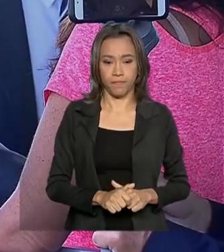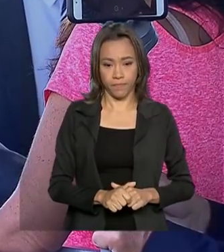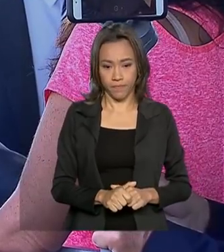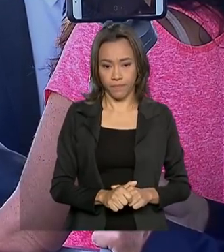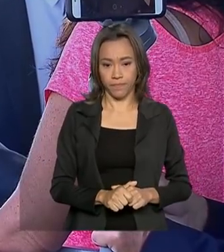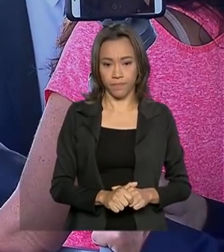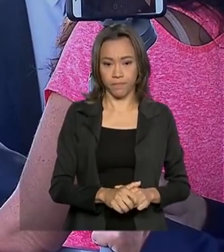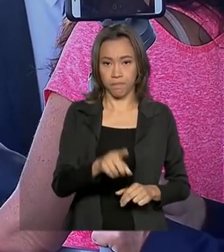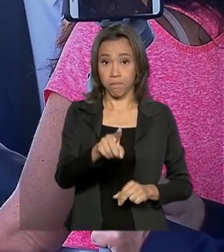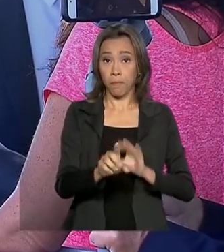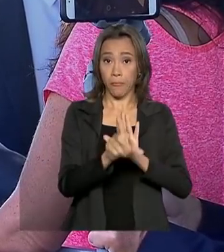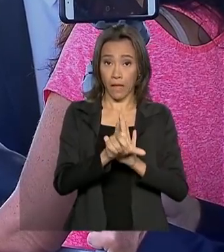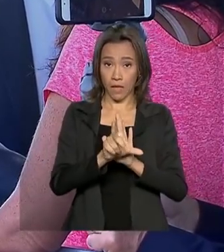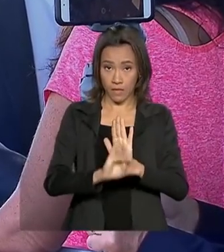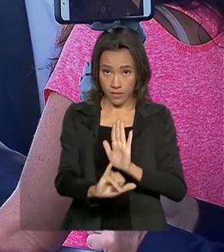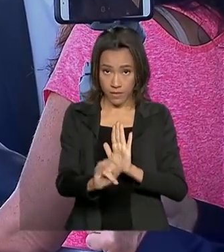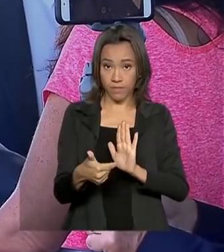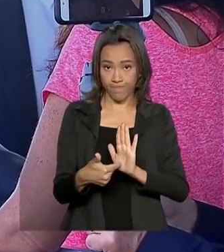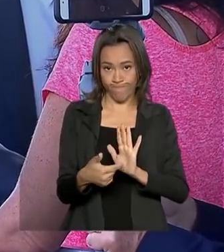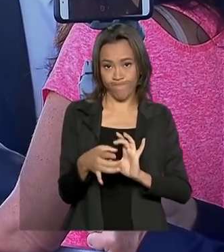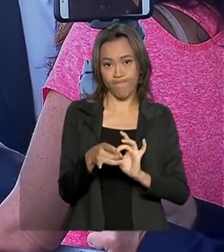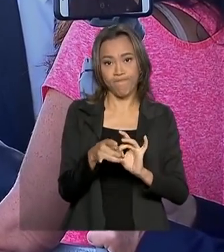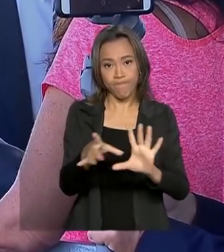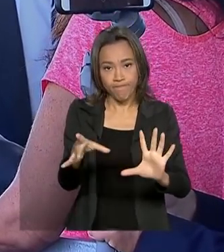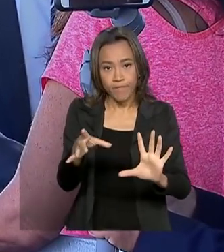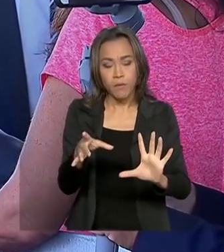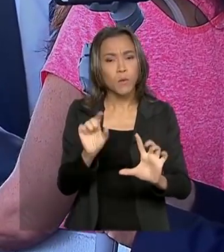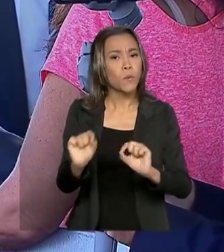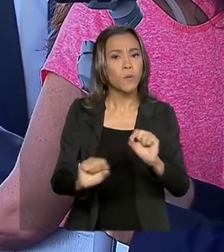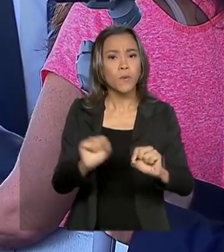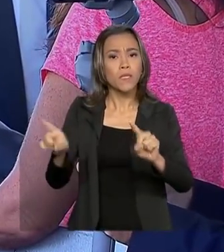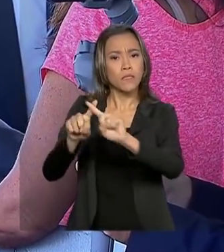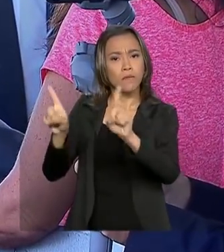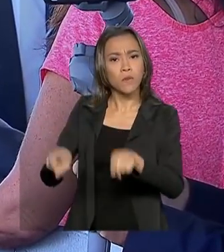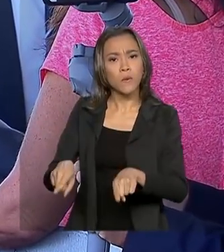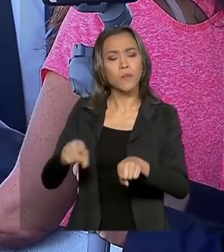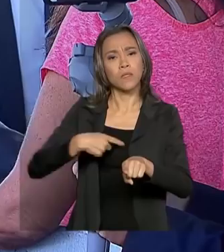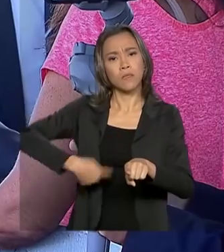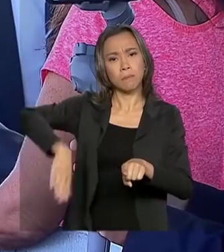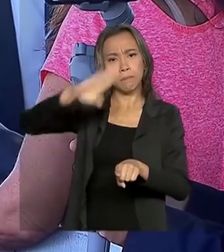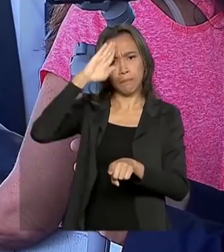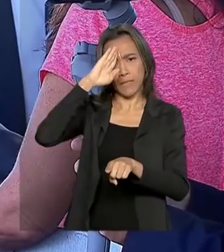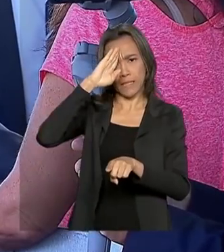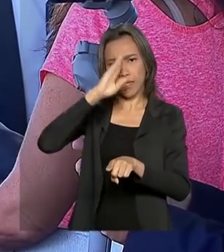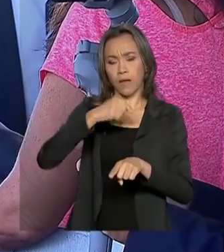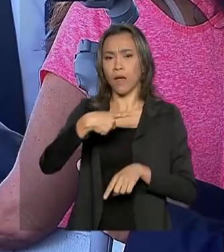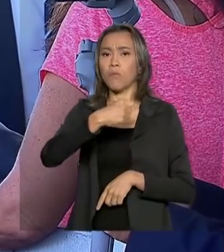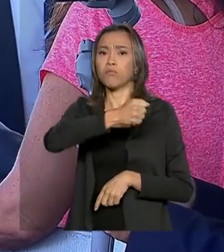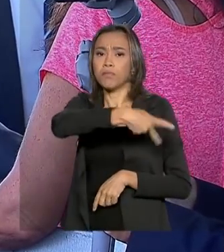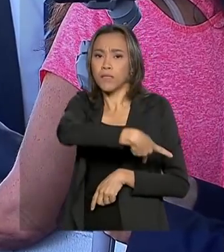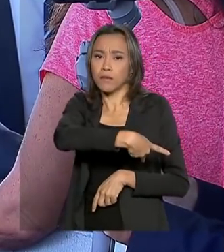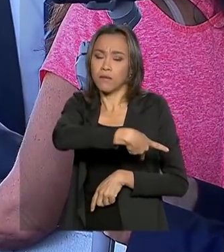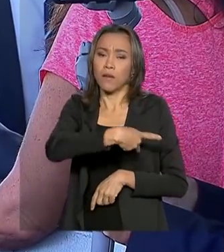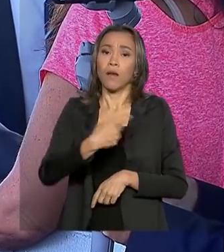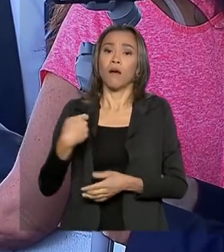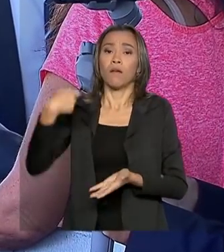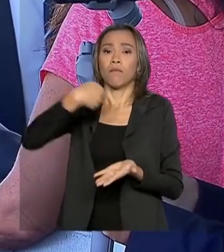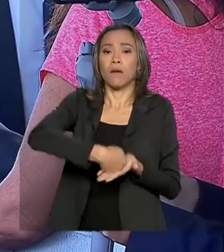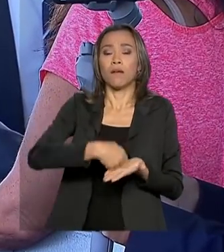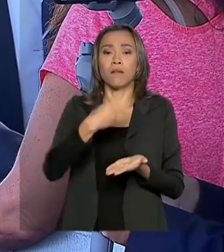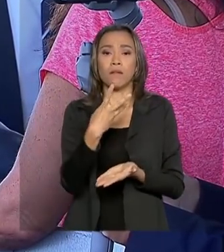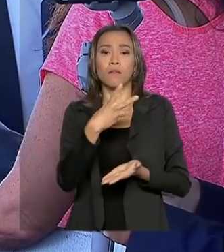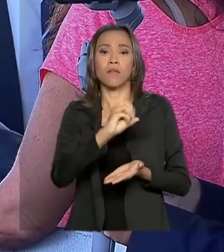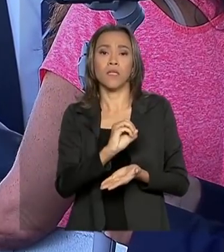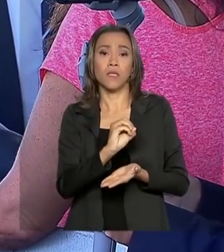A lei permite servidores ou militares da reserva pagando 30% a